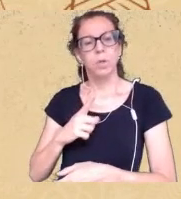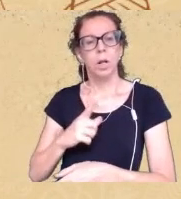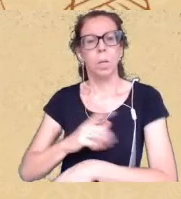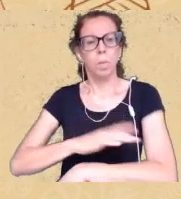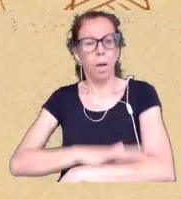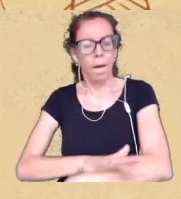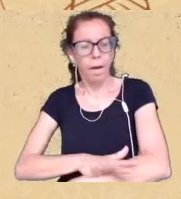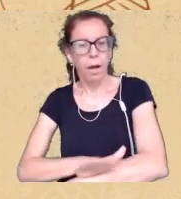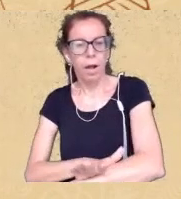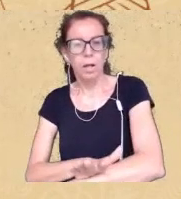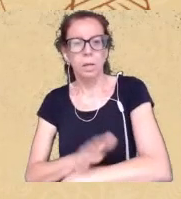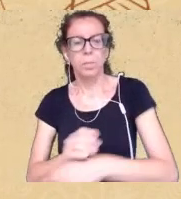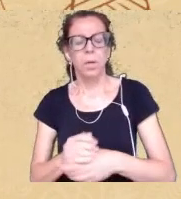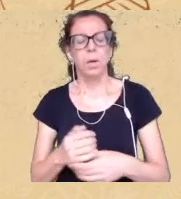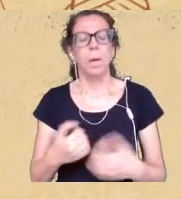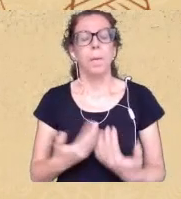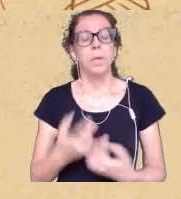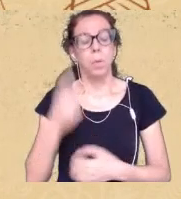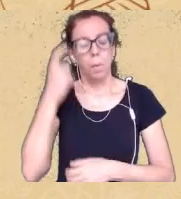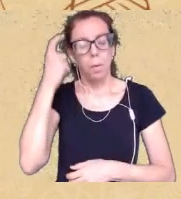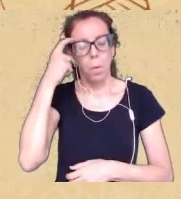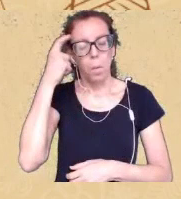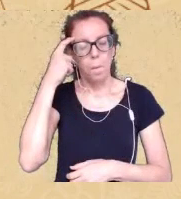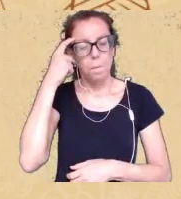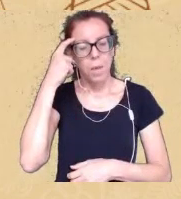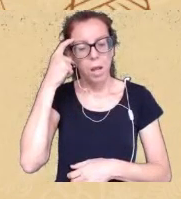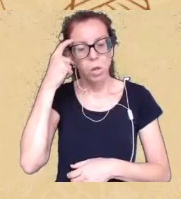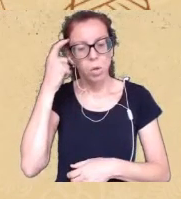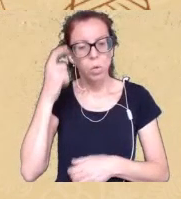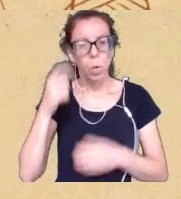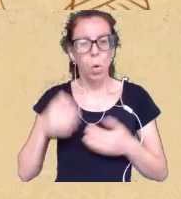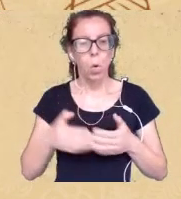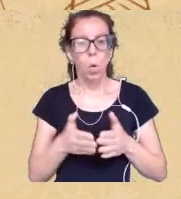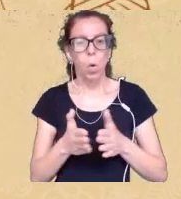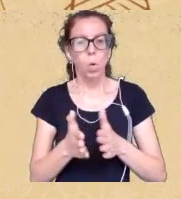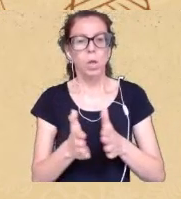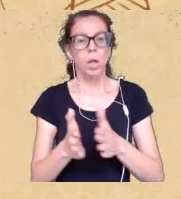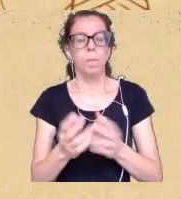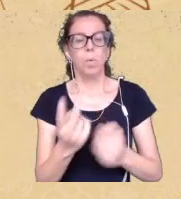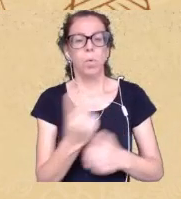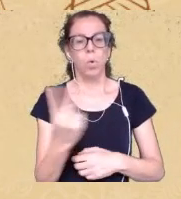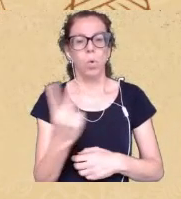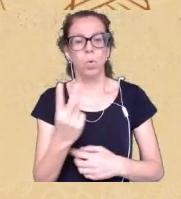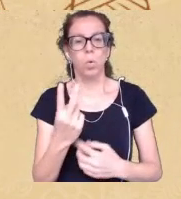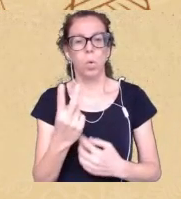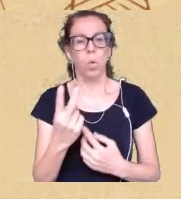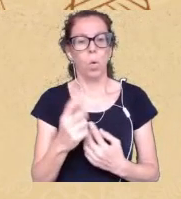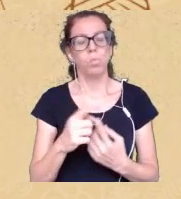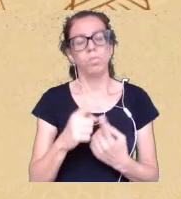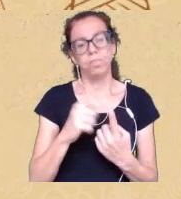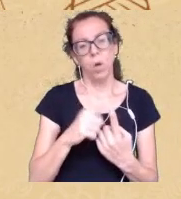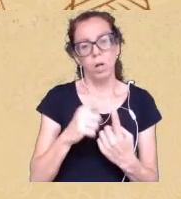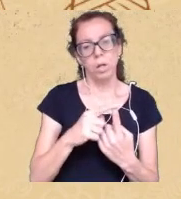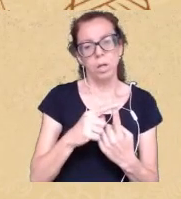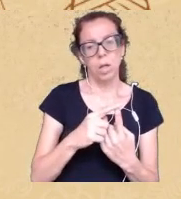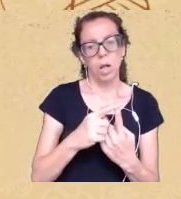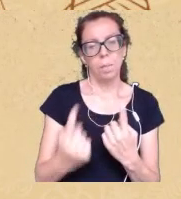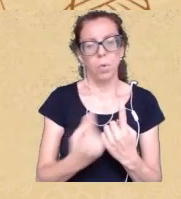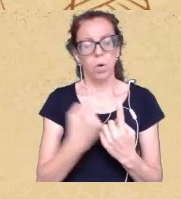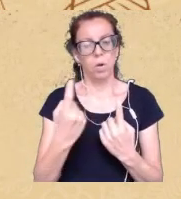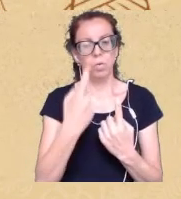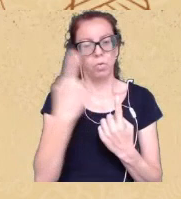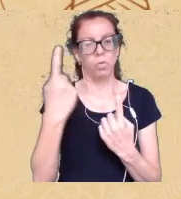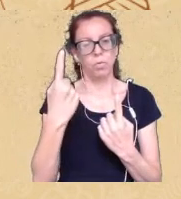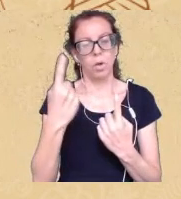penso que existe dois caminhos eu sempre vou trabalhar no convencimento individual para alguns pega para